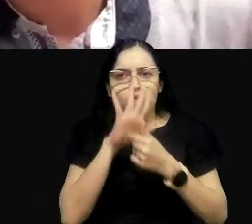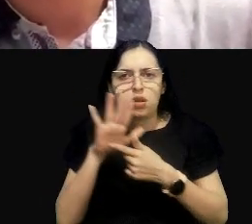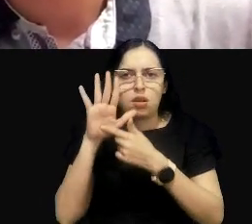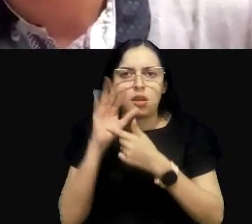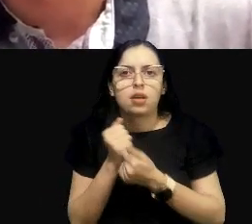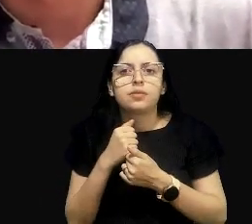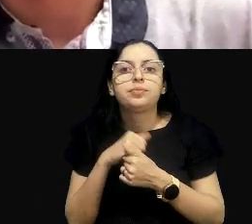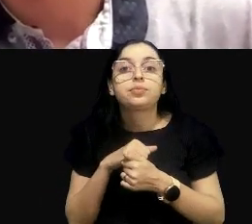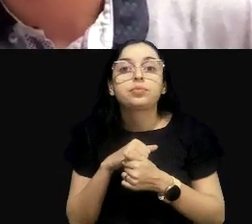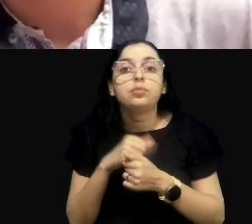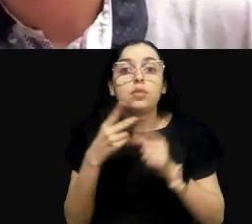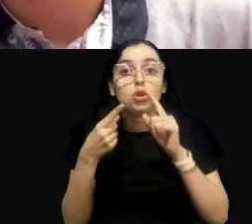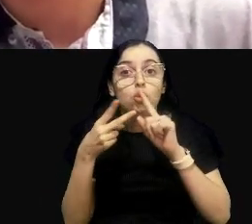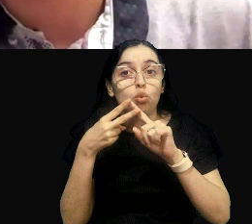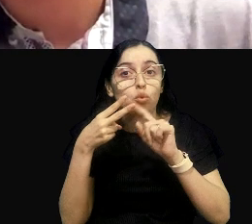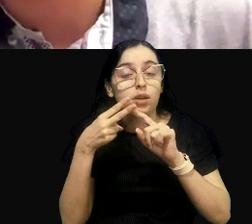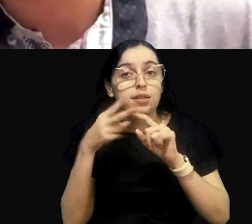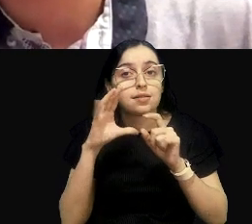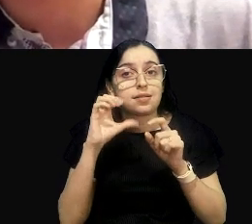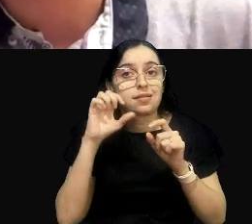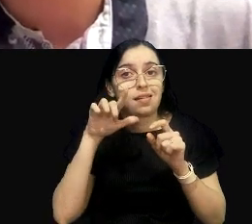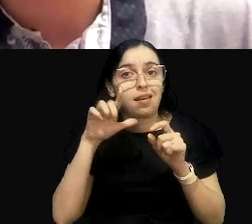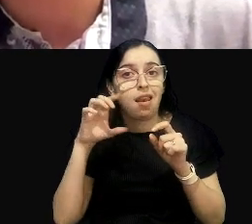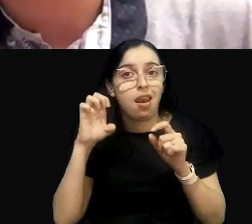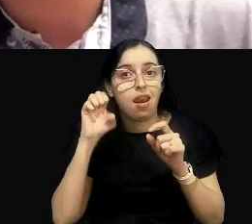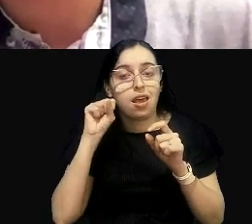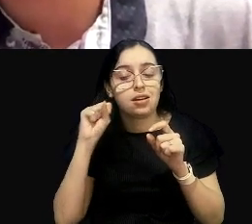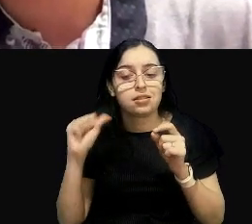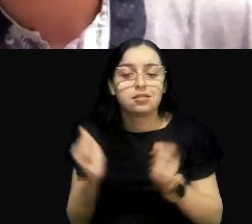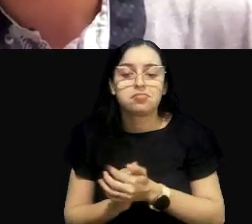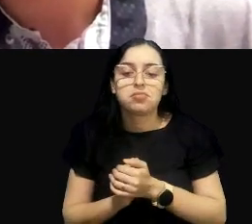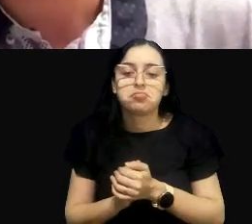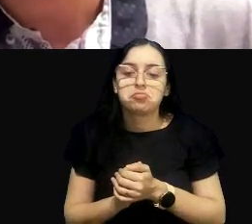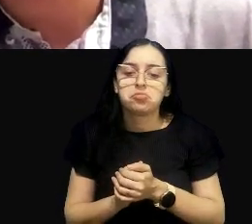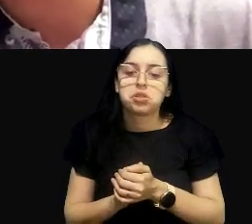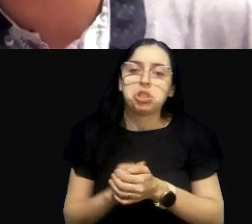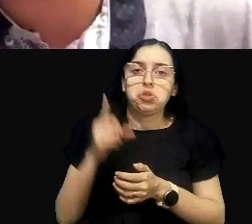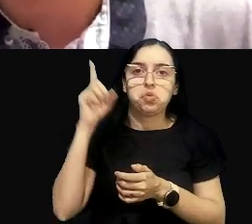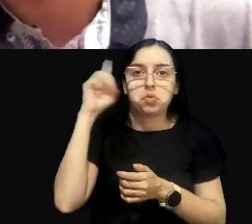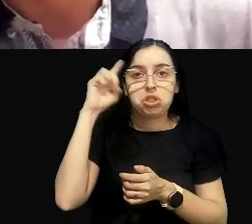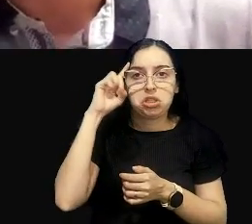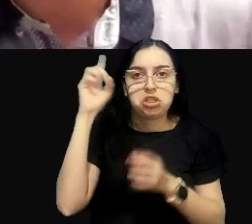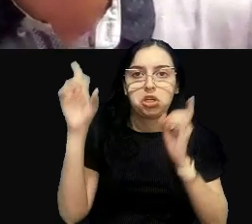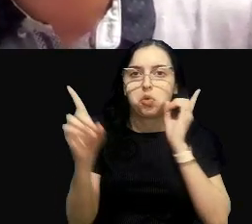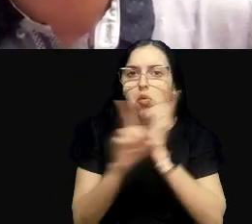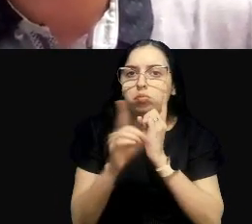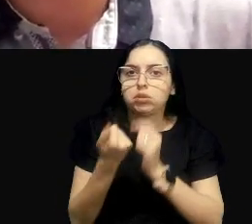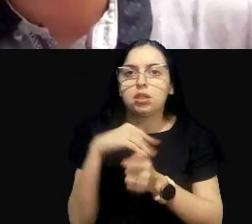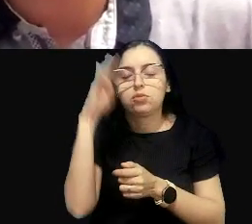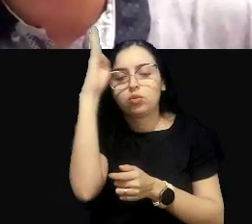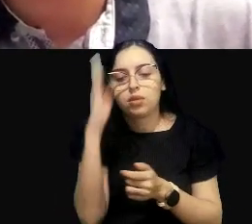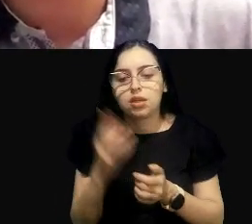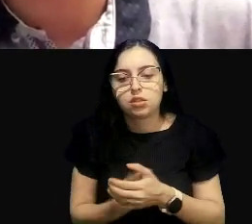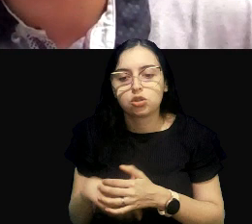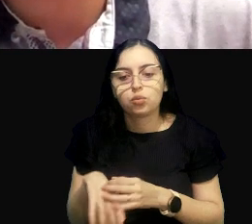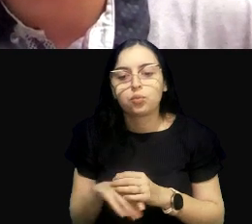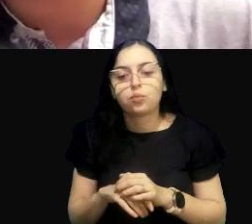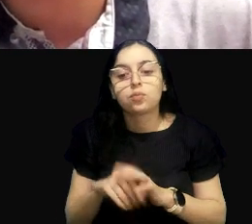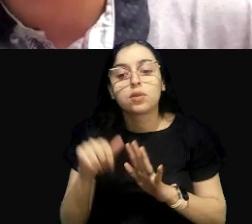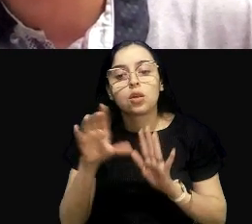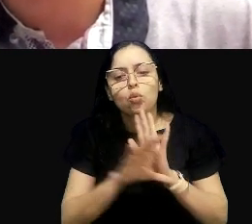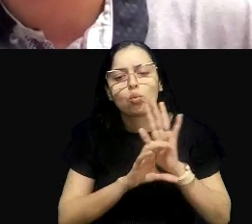doces de classe 2, que é a mais comum da gente encontrar aqui no Brasil. Aí, a resolução Conama define